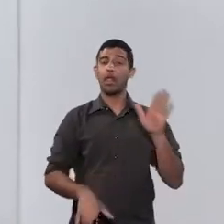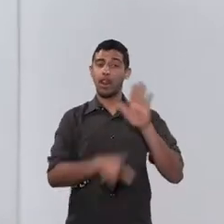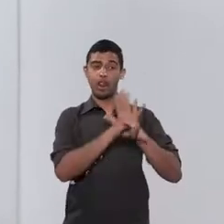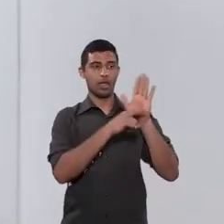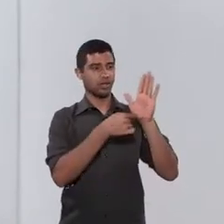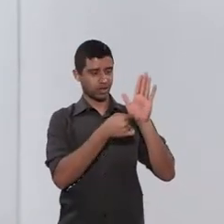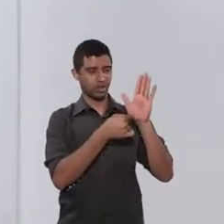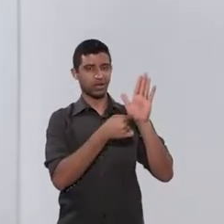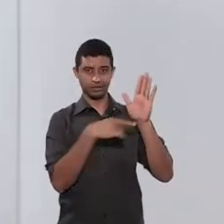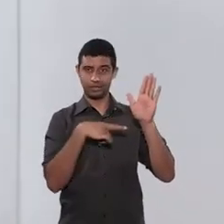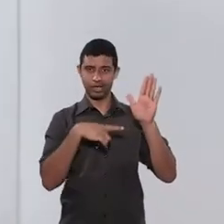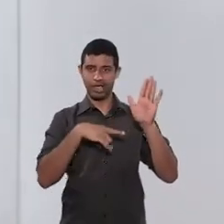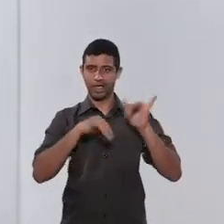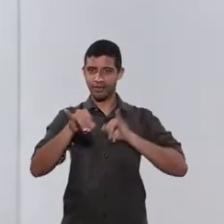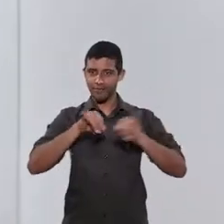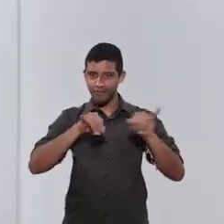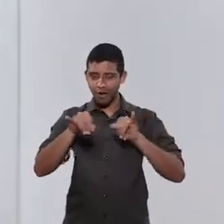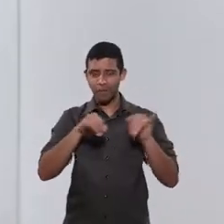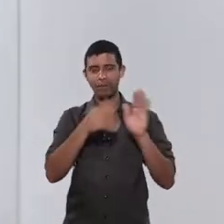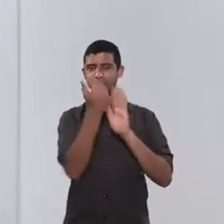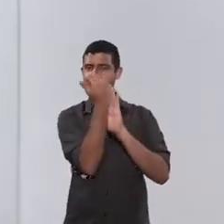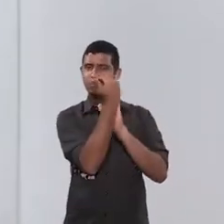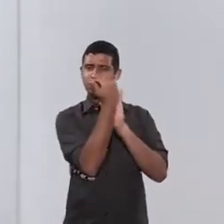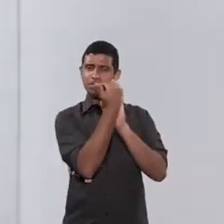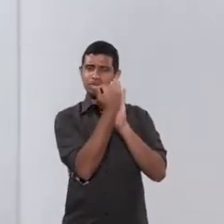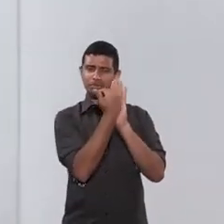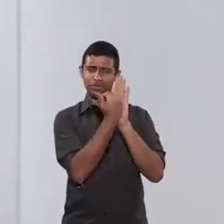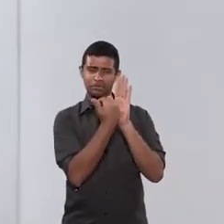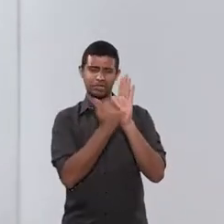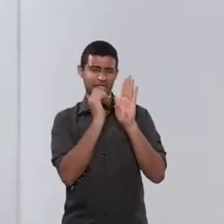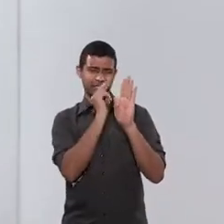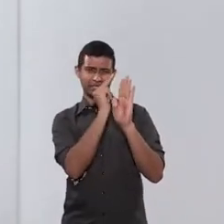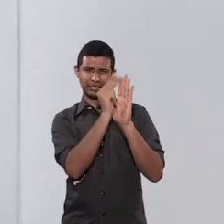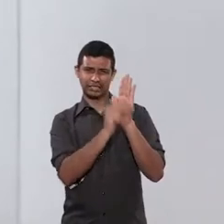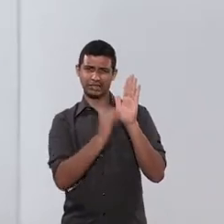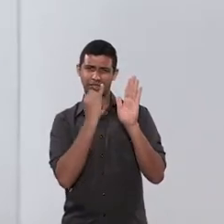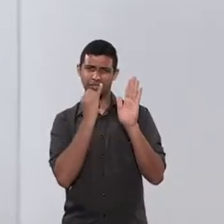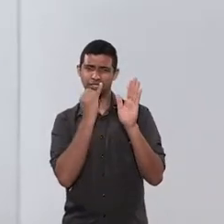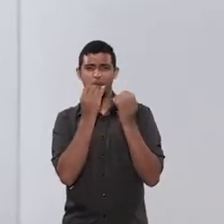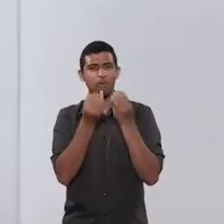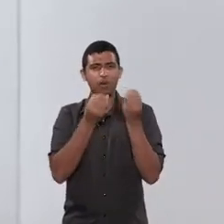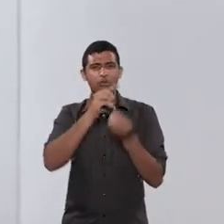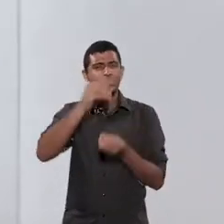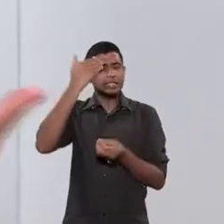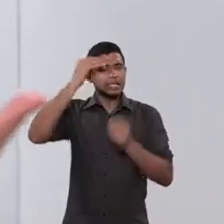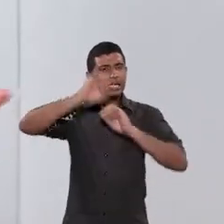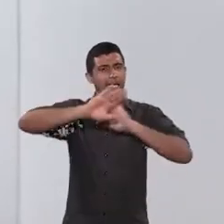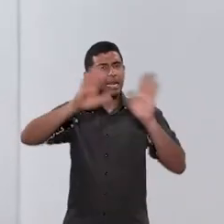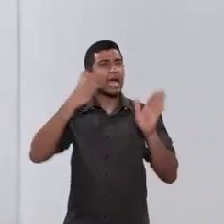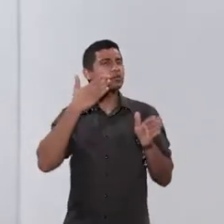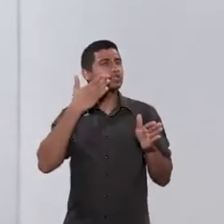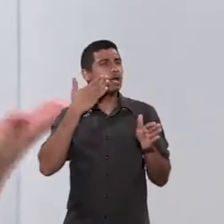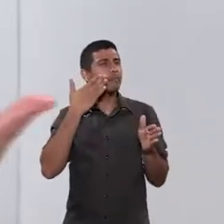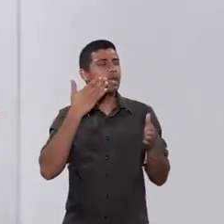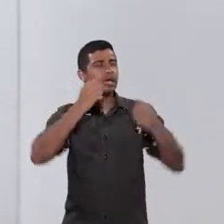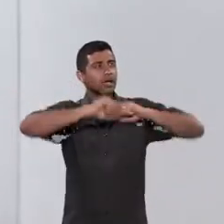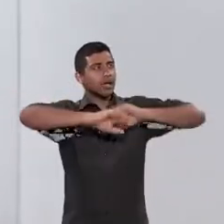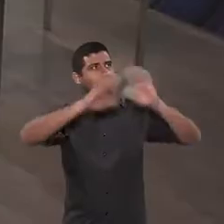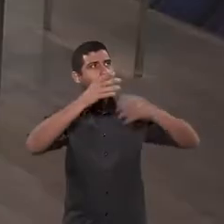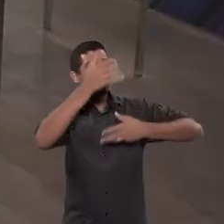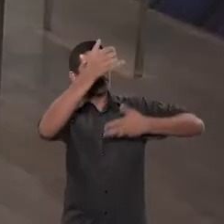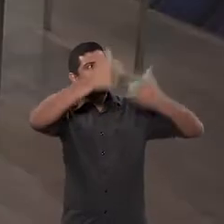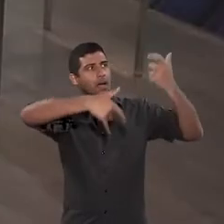dá isso, ela te dá informação, ela te dá um rol exemplificativo, da prática, não é todo, de